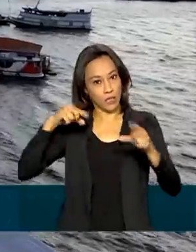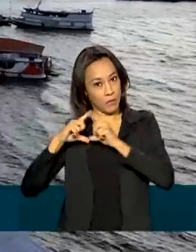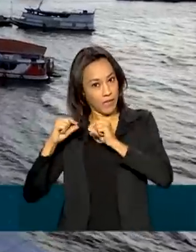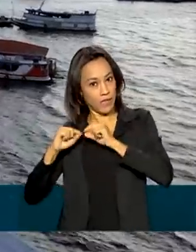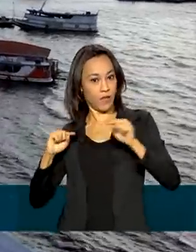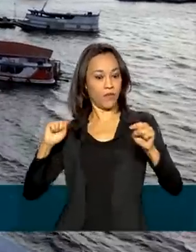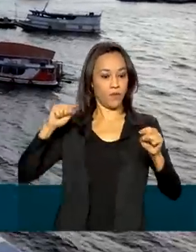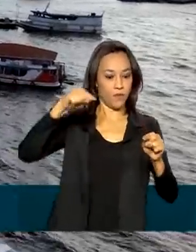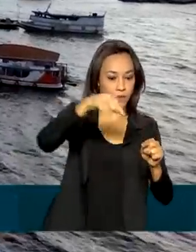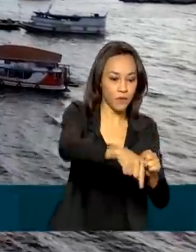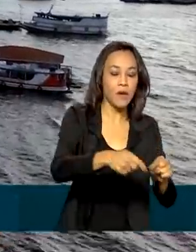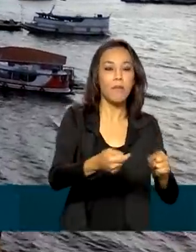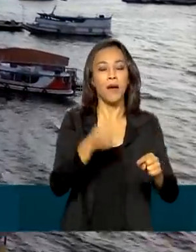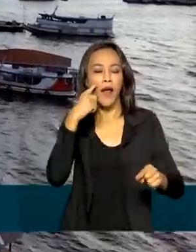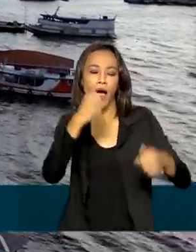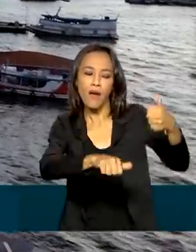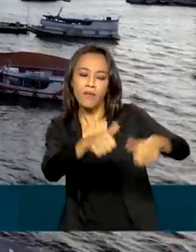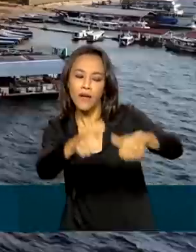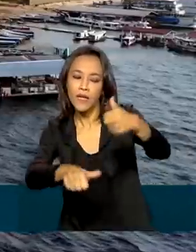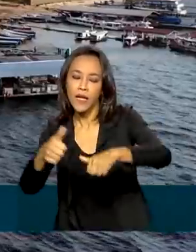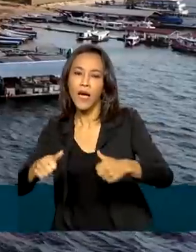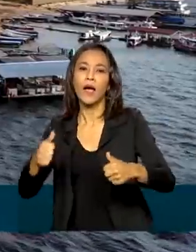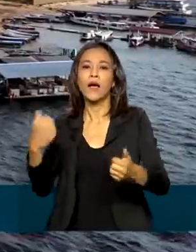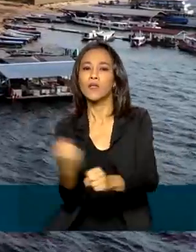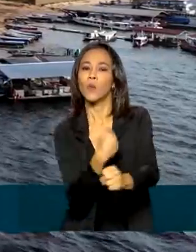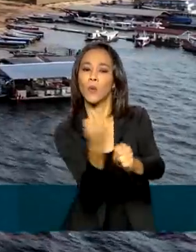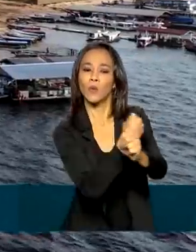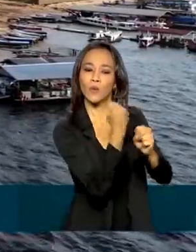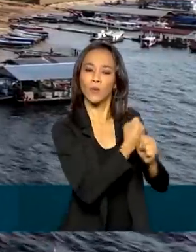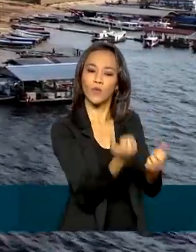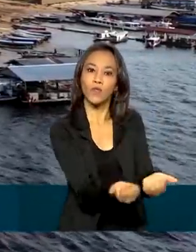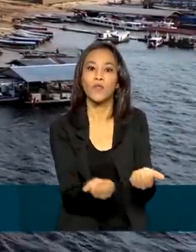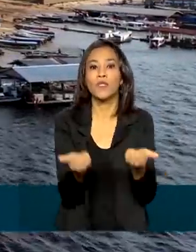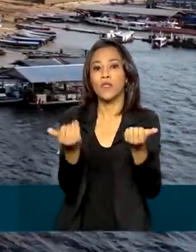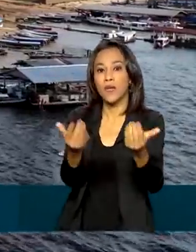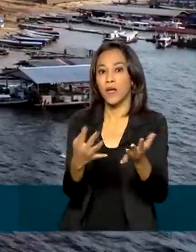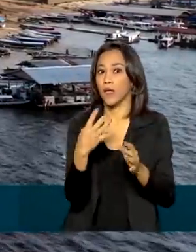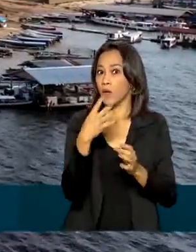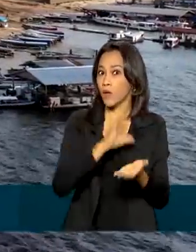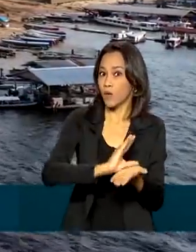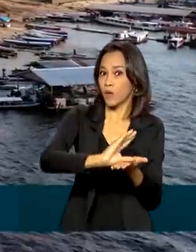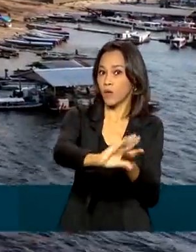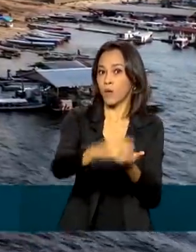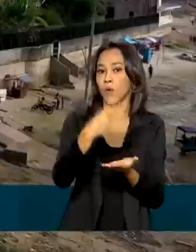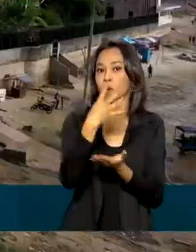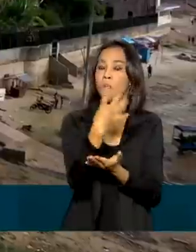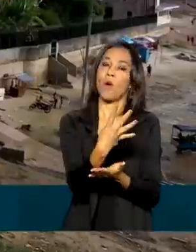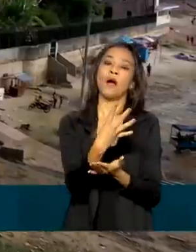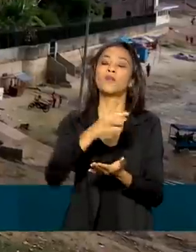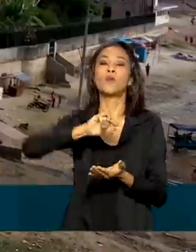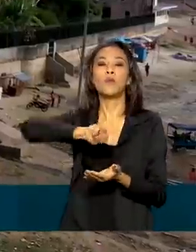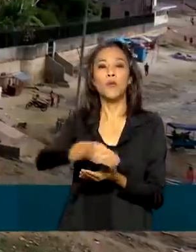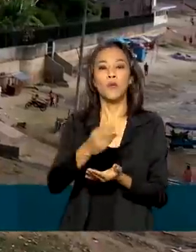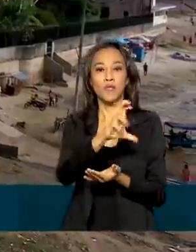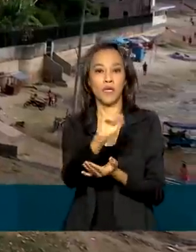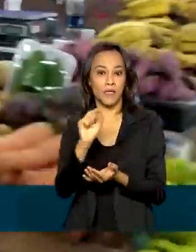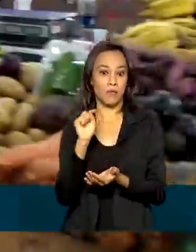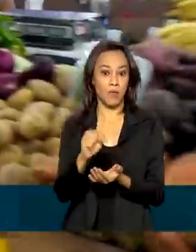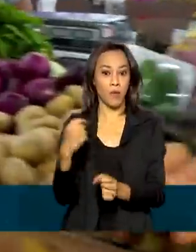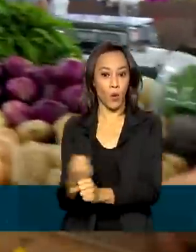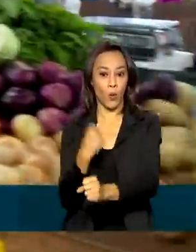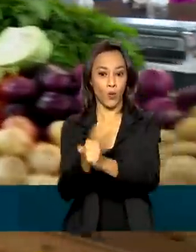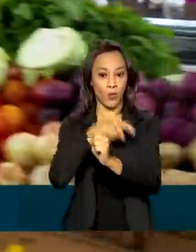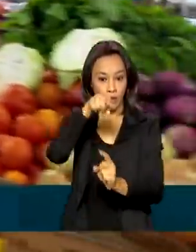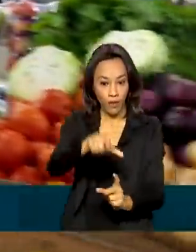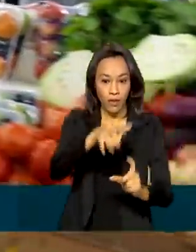avaliar as obras entregues pelo programa Calha Norte. Foram investidos 4 milhões e meio de reais na construção da feira,